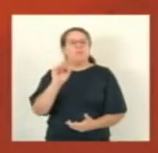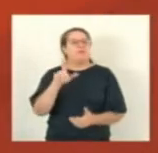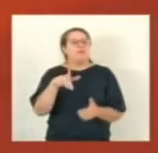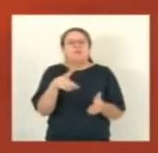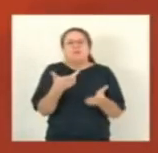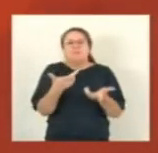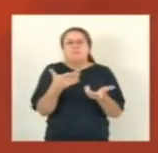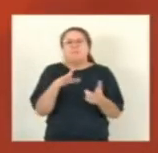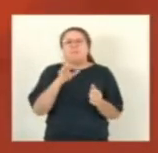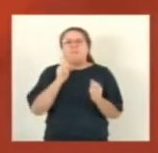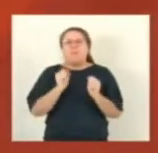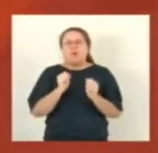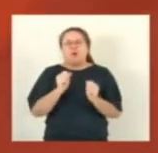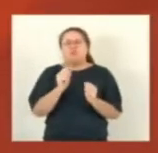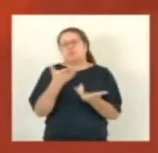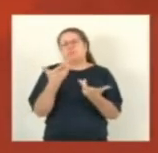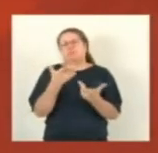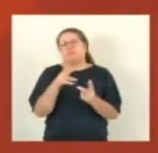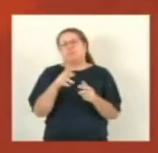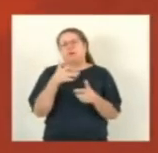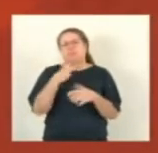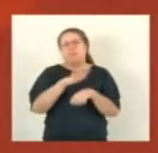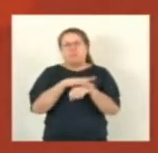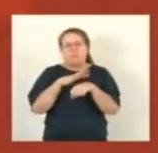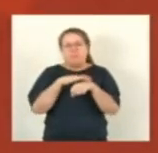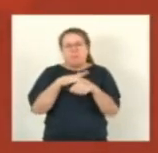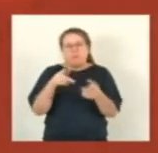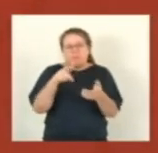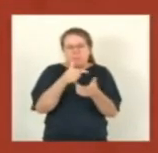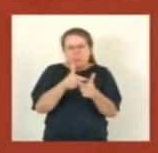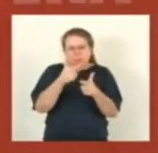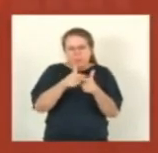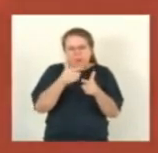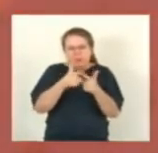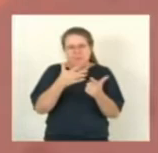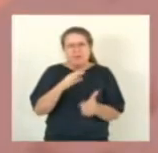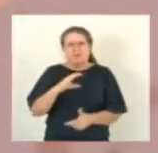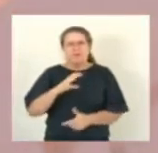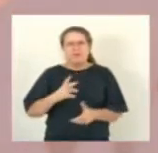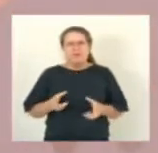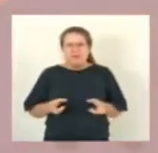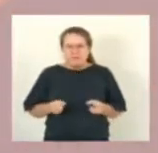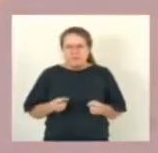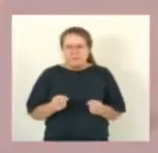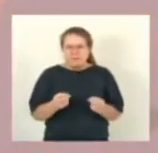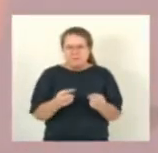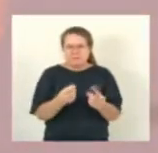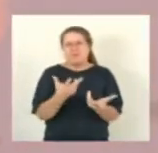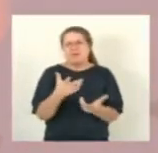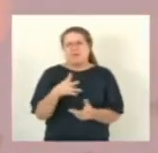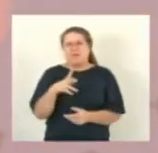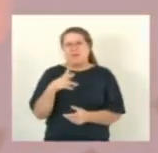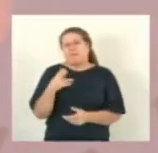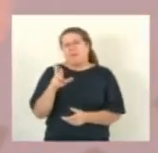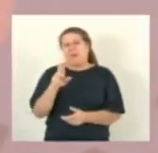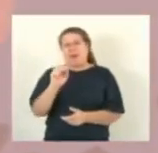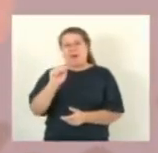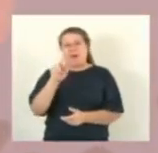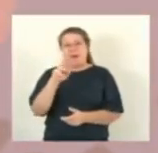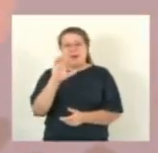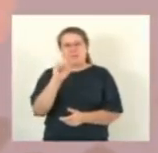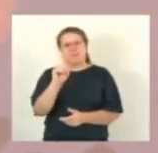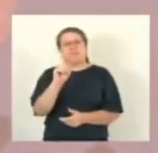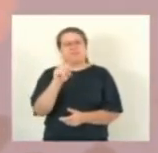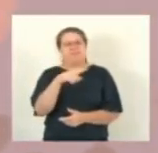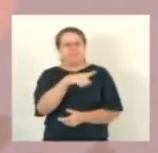policitemia vera, um câncer raro. Uma doença que faz com que o sangue fique mais espesso, o que dificulta seu